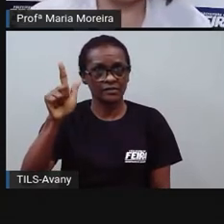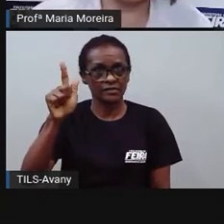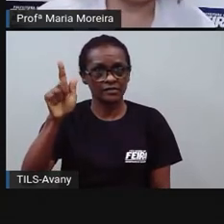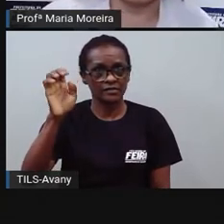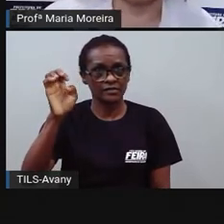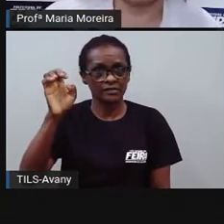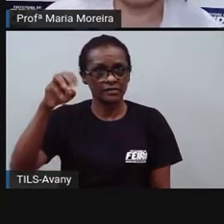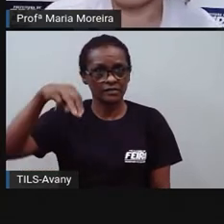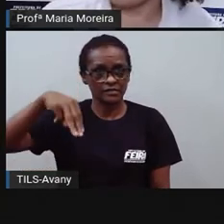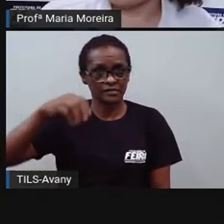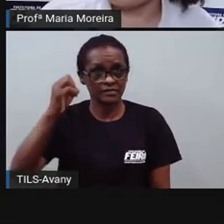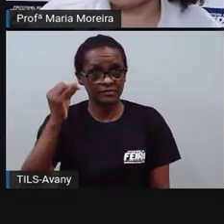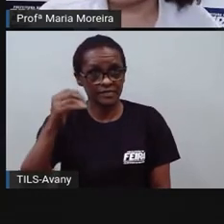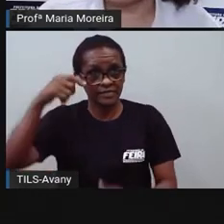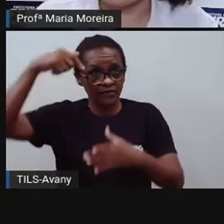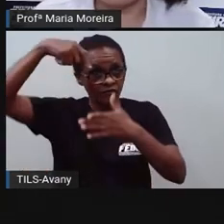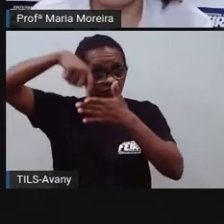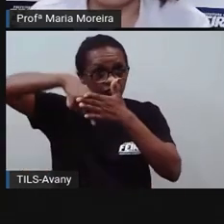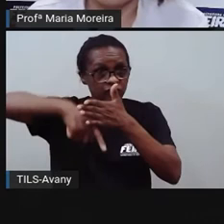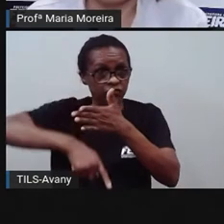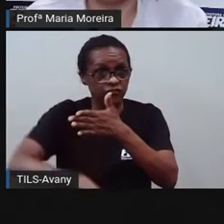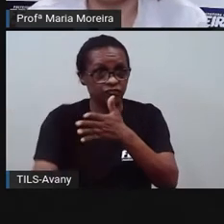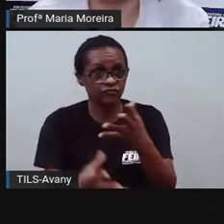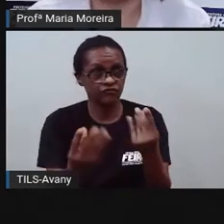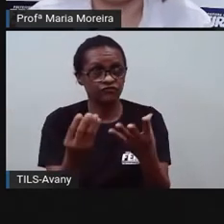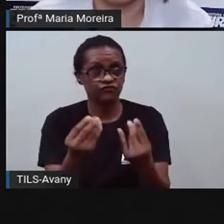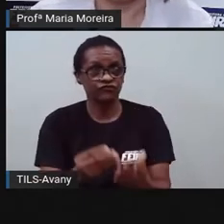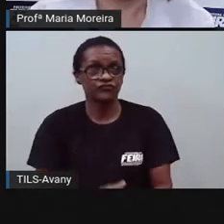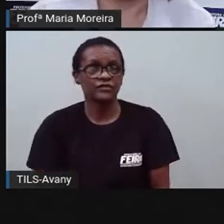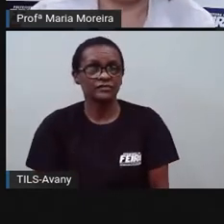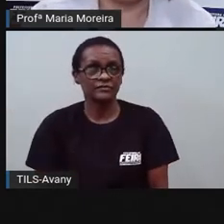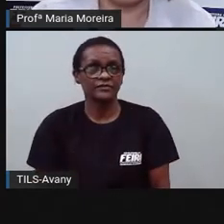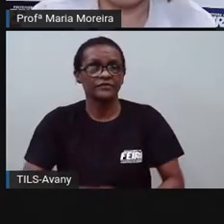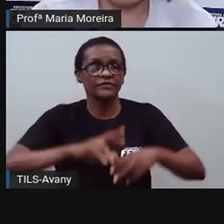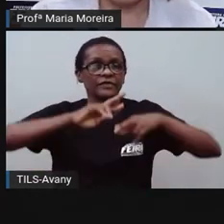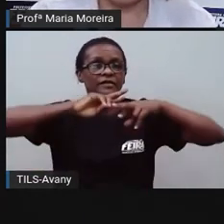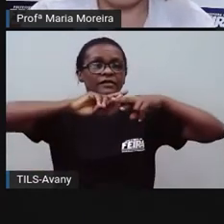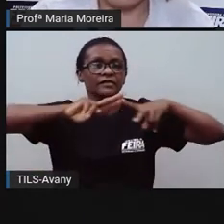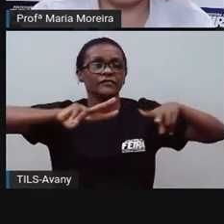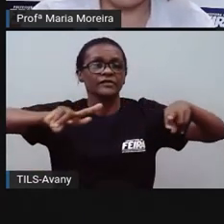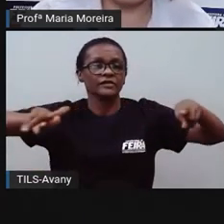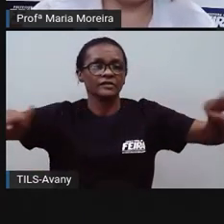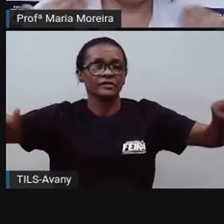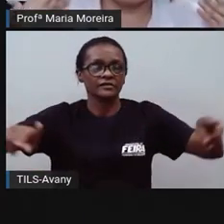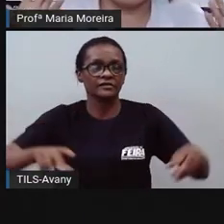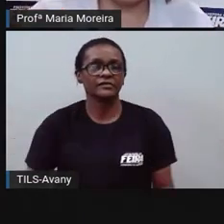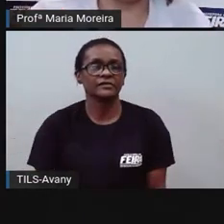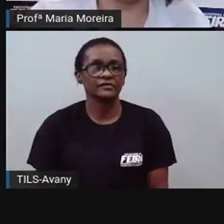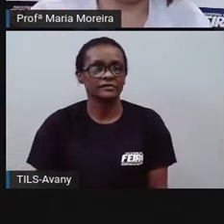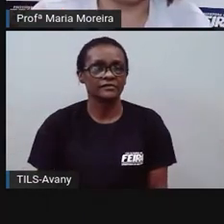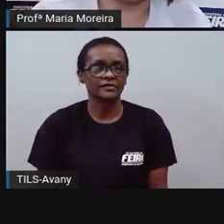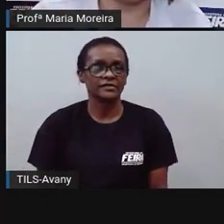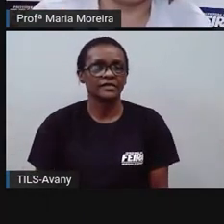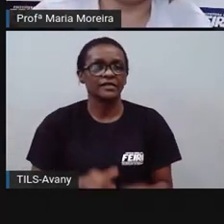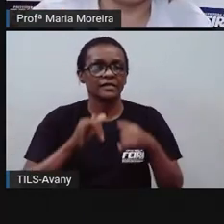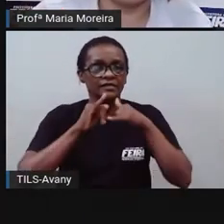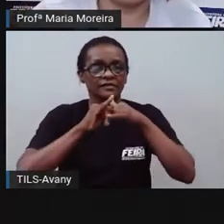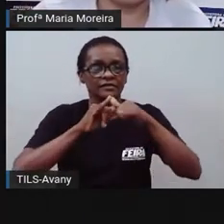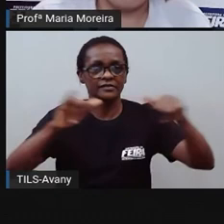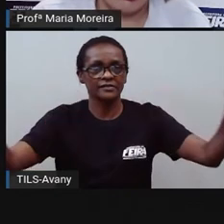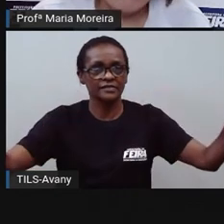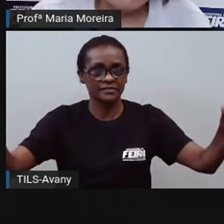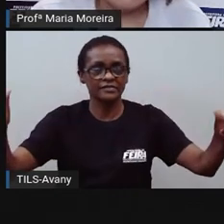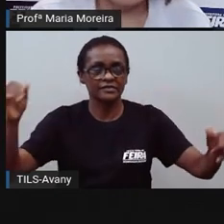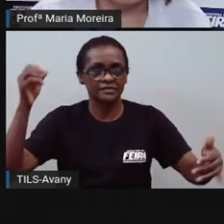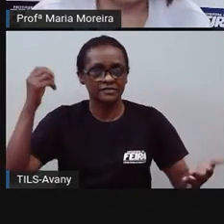Mostrando que notícia e reportagem são coisas do quê? Diferentes. A notícia vai apresentar um tema